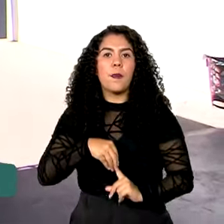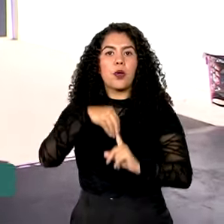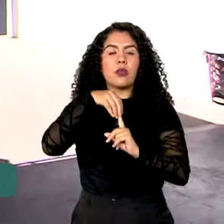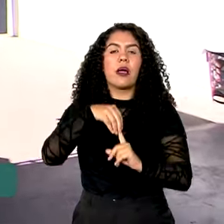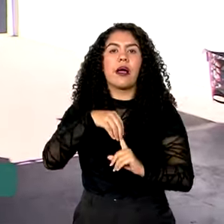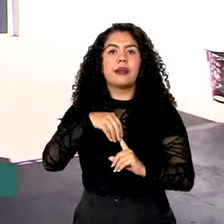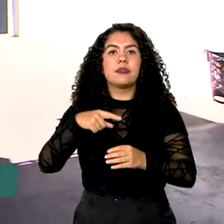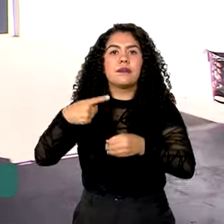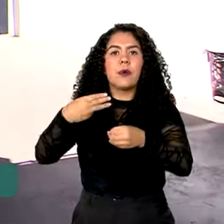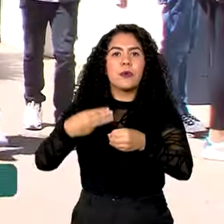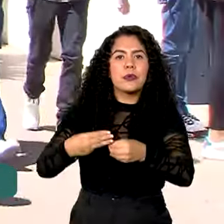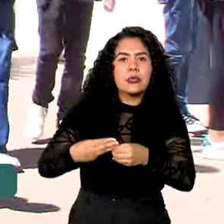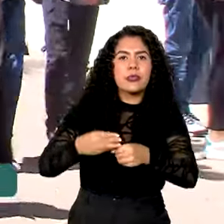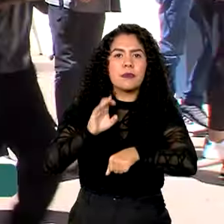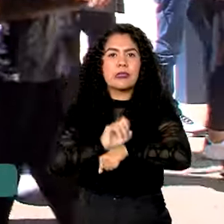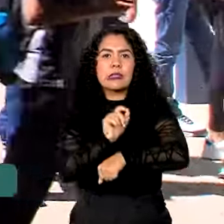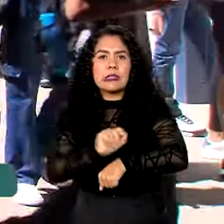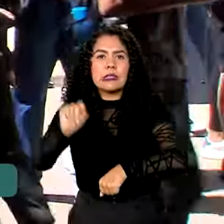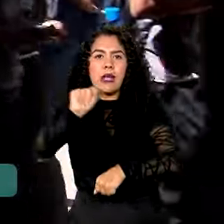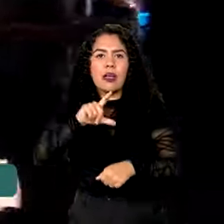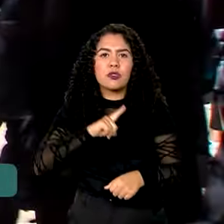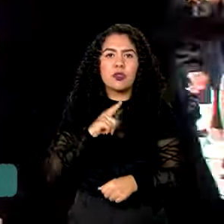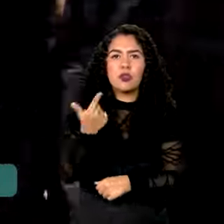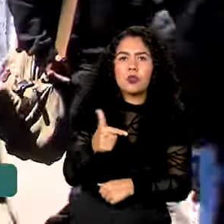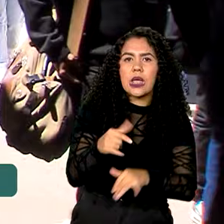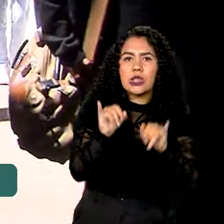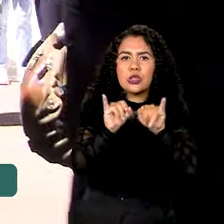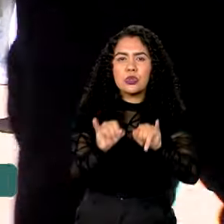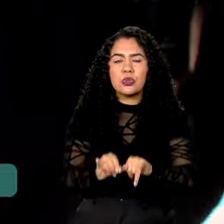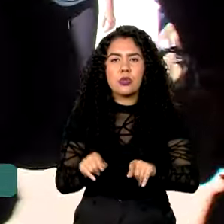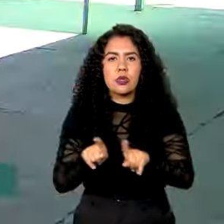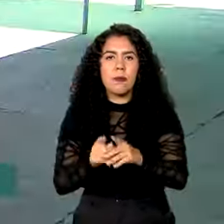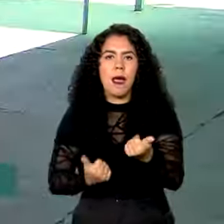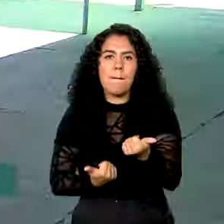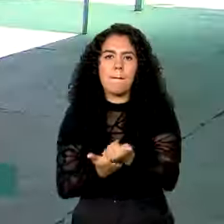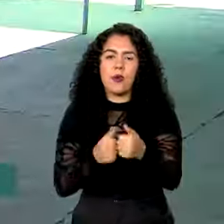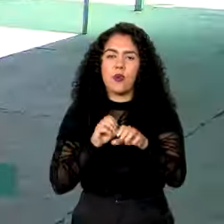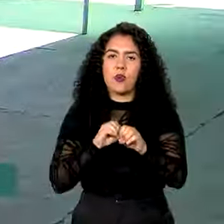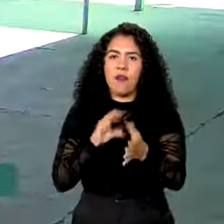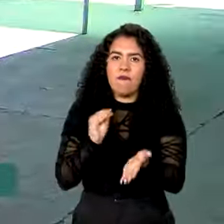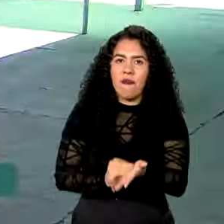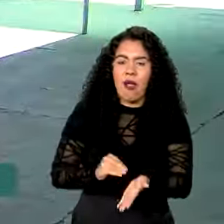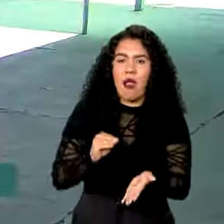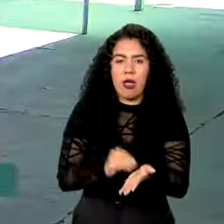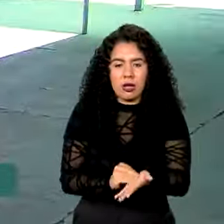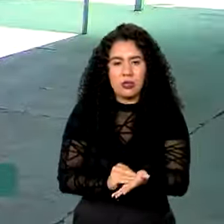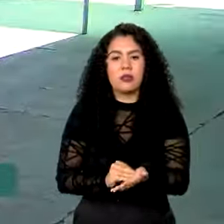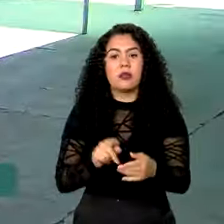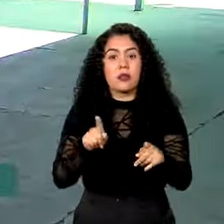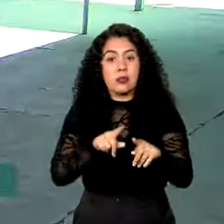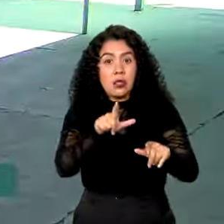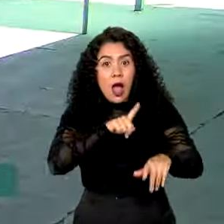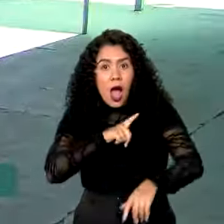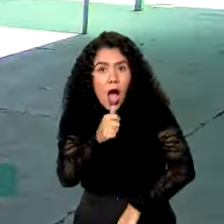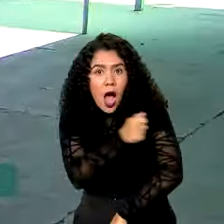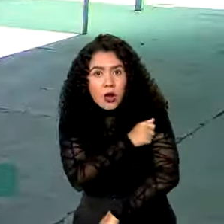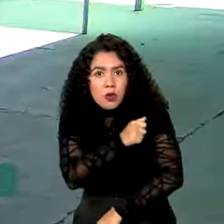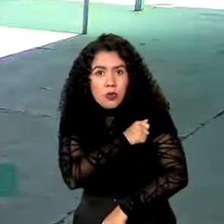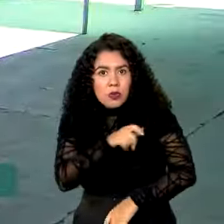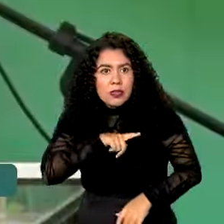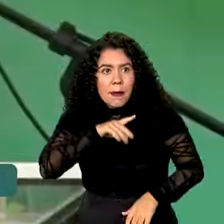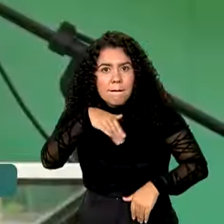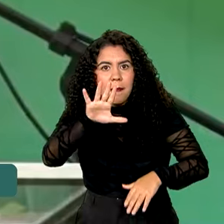ofereçam pouca estrutura e assistência escolar, além de locais onde existam mais alunos fora das